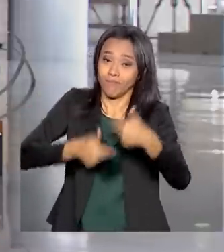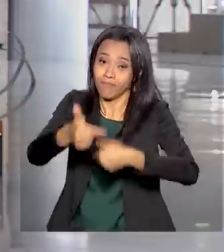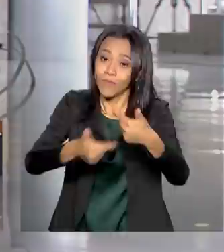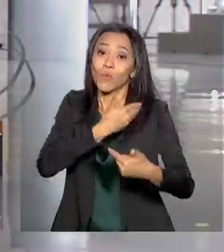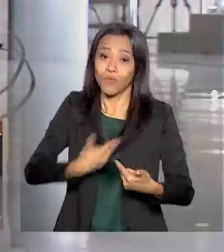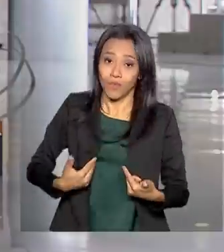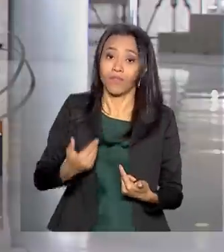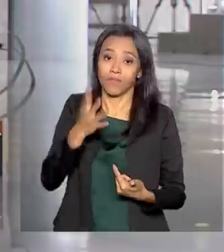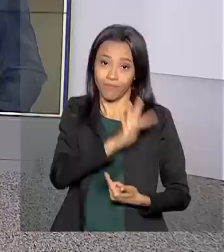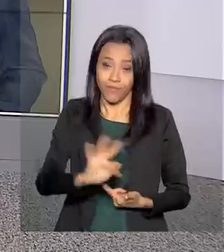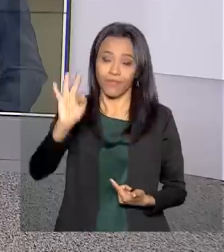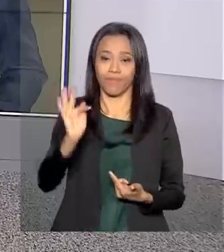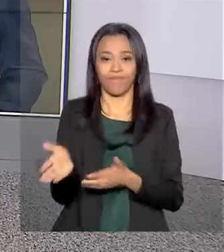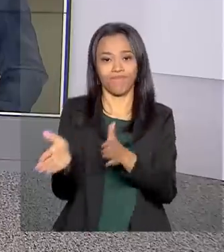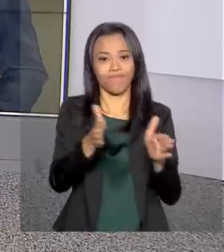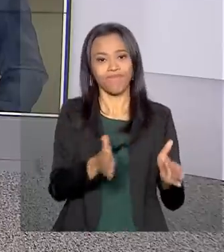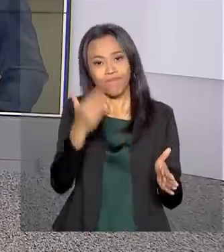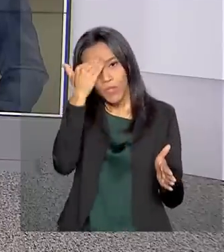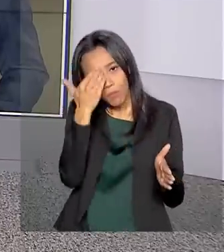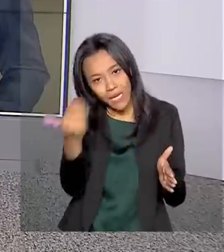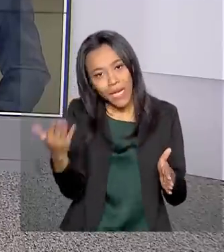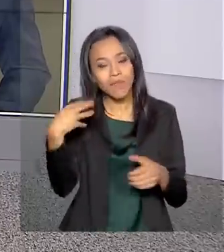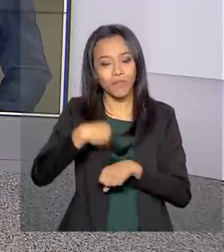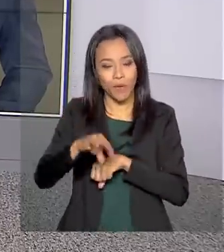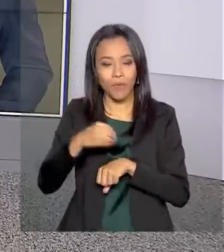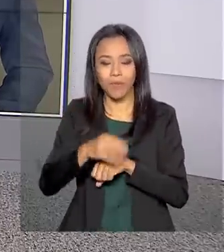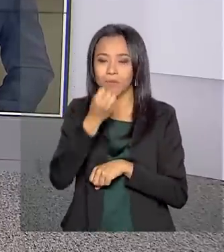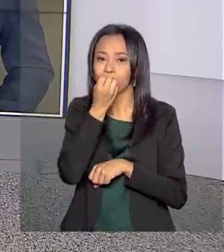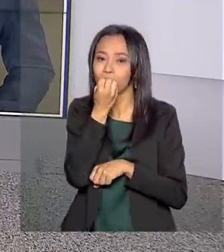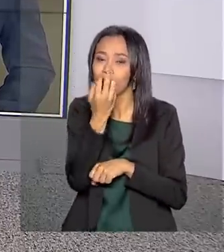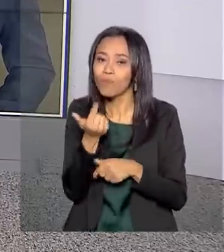Carla, voltamos com você. Obrigada pelas suas informações, Luana. Bom trabalho aí para você.